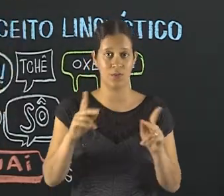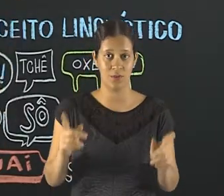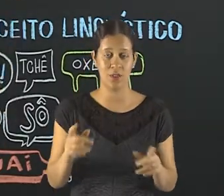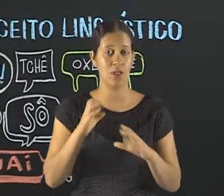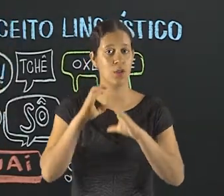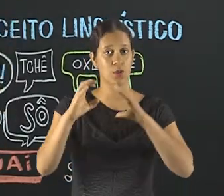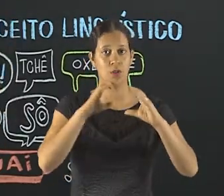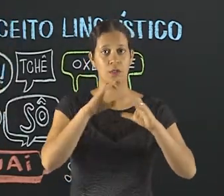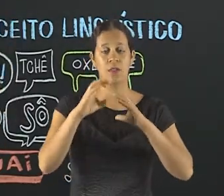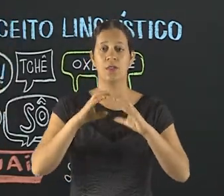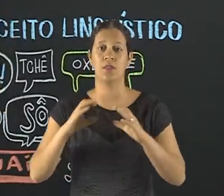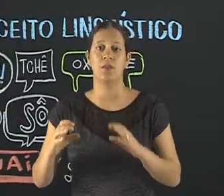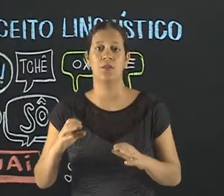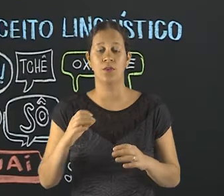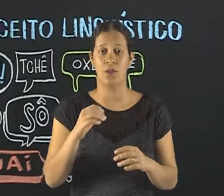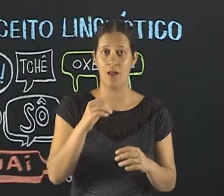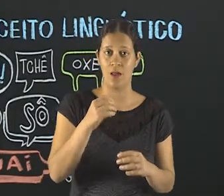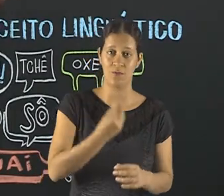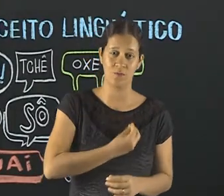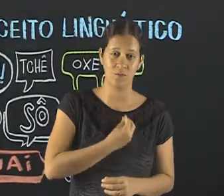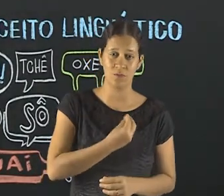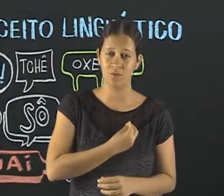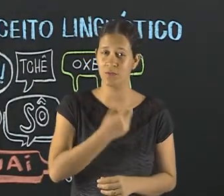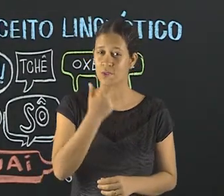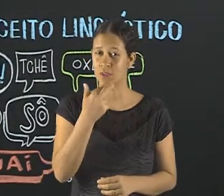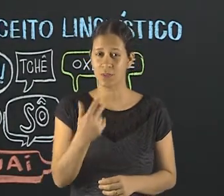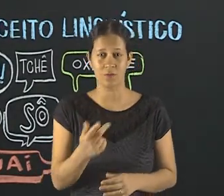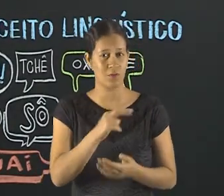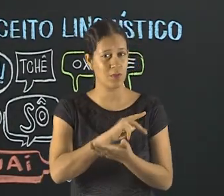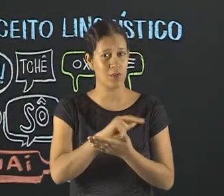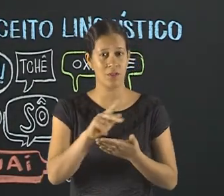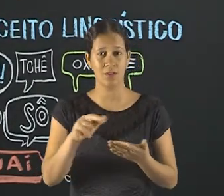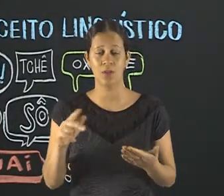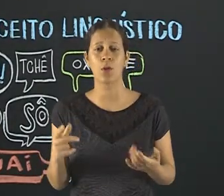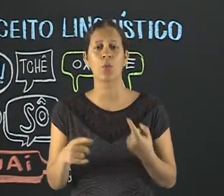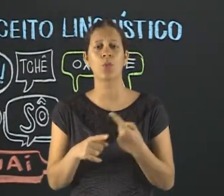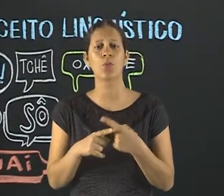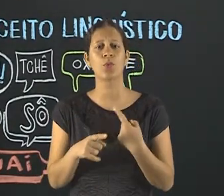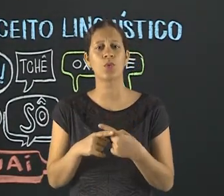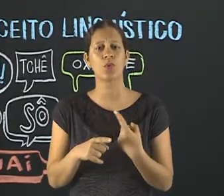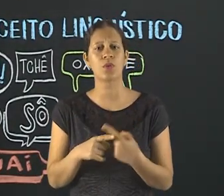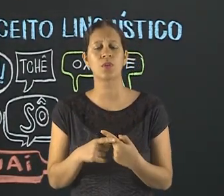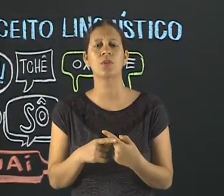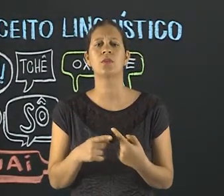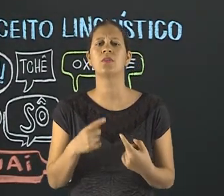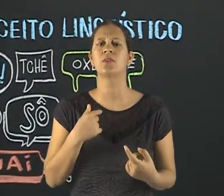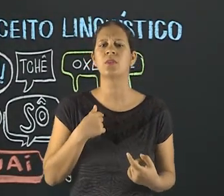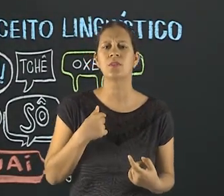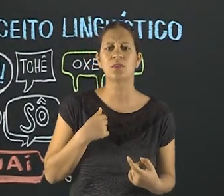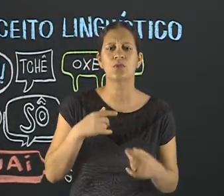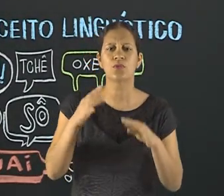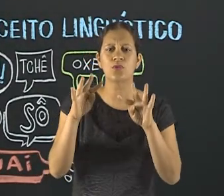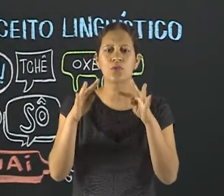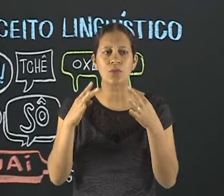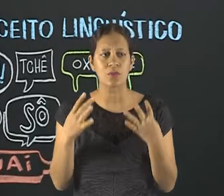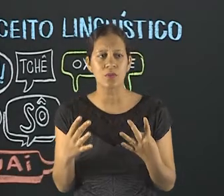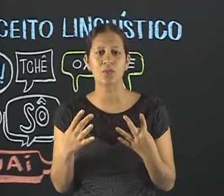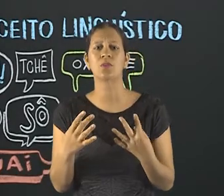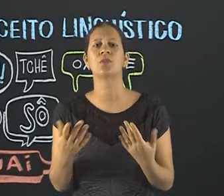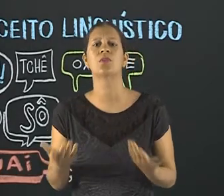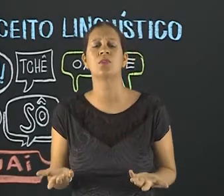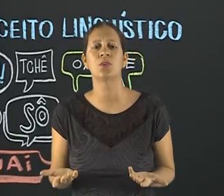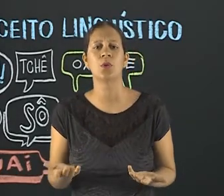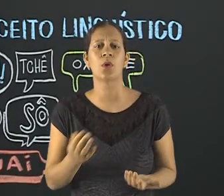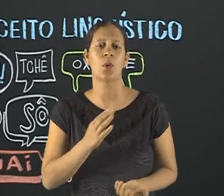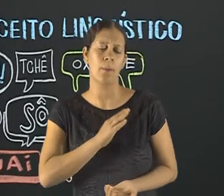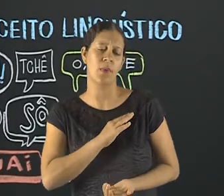diferentes maneiras de se comunicar, que a língua é rica, viva, variada, por que será que eu fiz questão de chamar a atenção para o